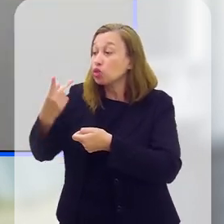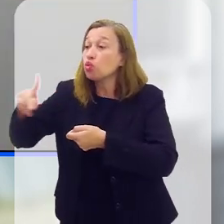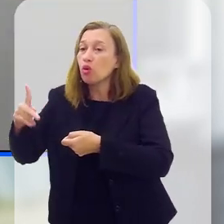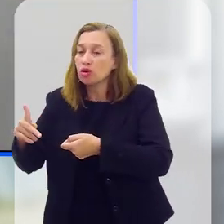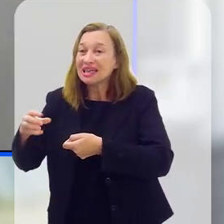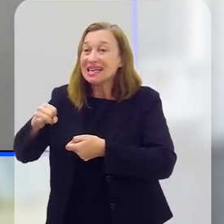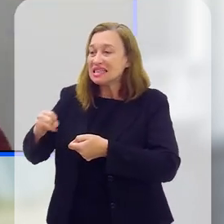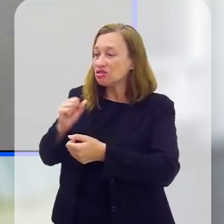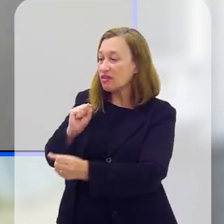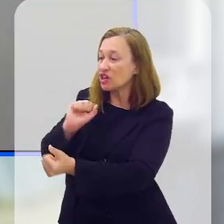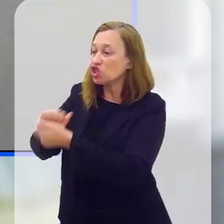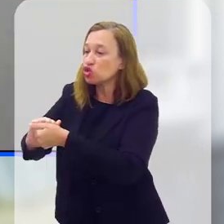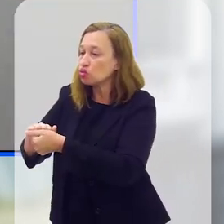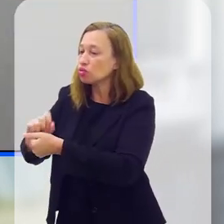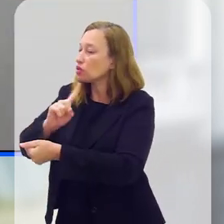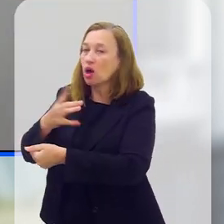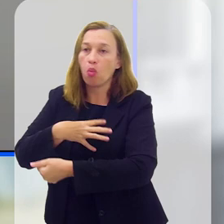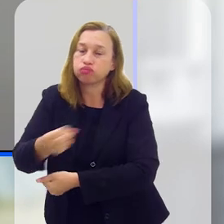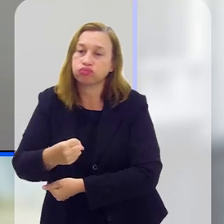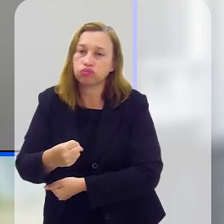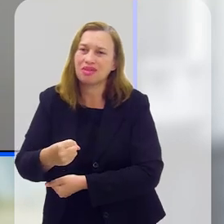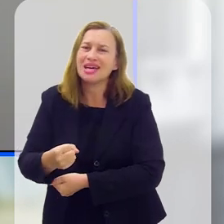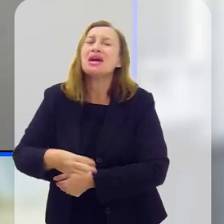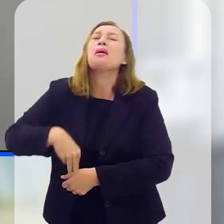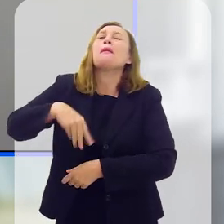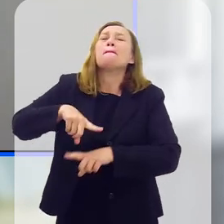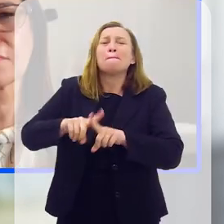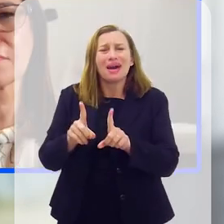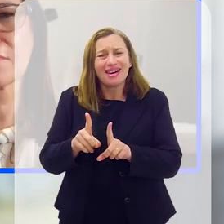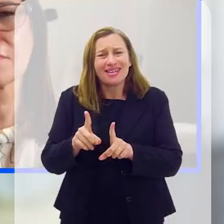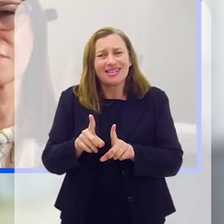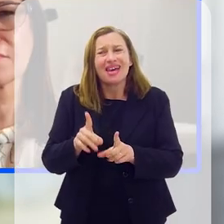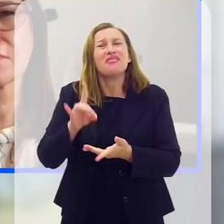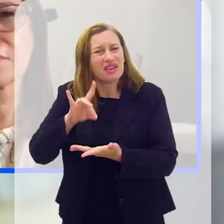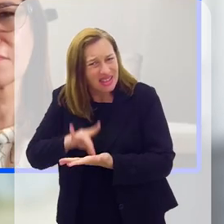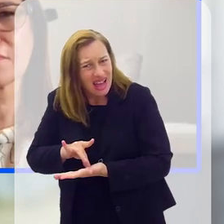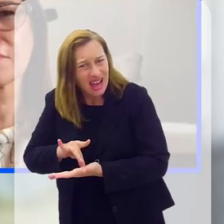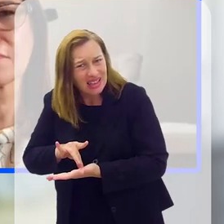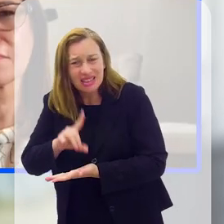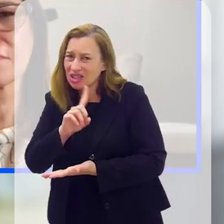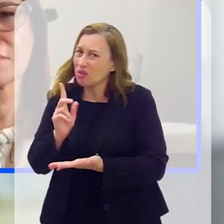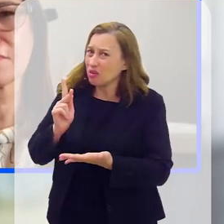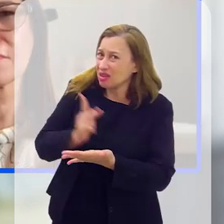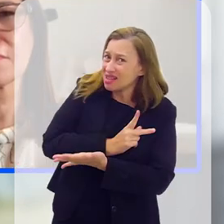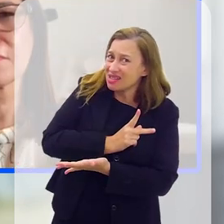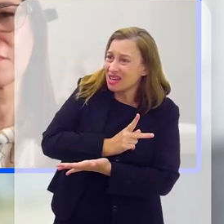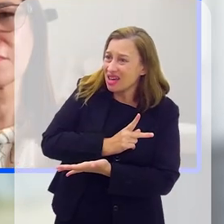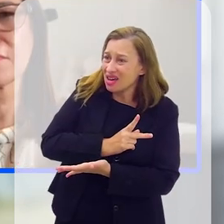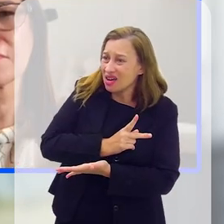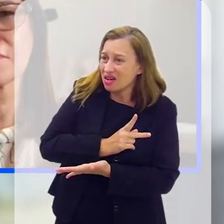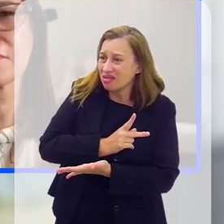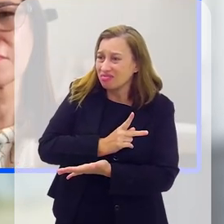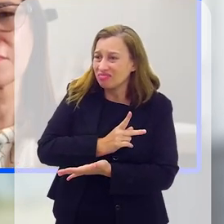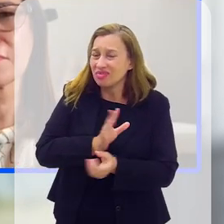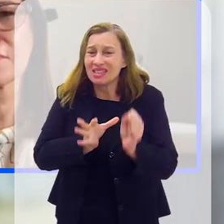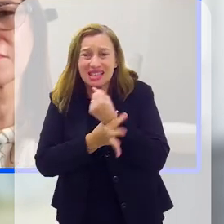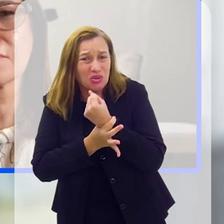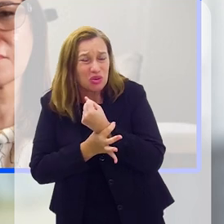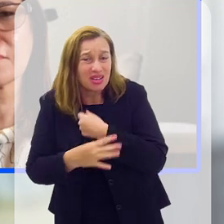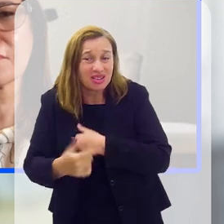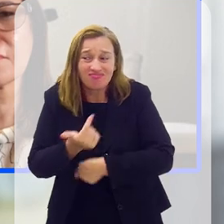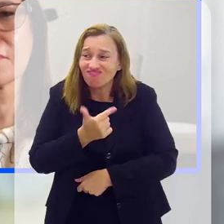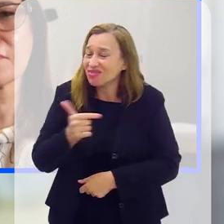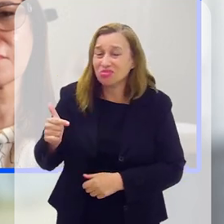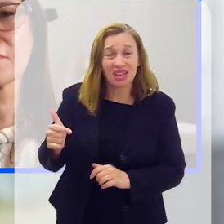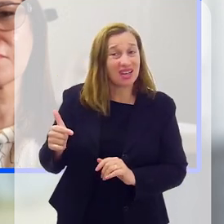e sobre o mundo, se eu tivesse lá, não teria acontecido, mas quem garante que não poderia ser depois, por exemplo, né, mas é